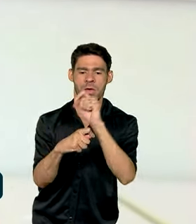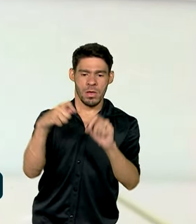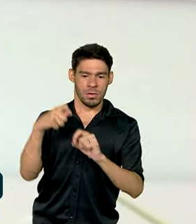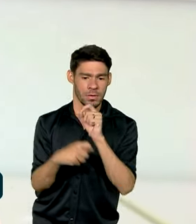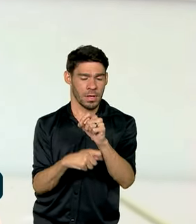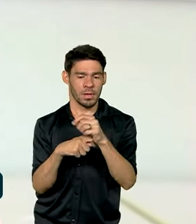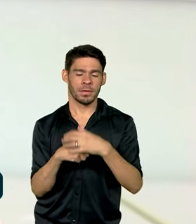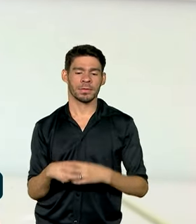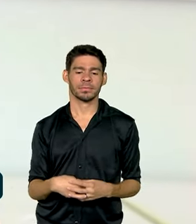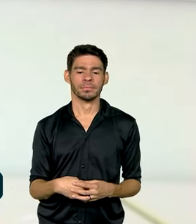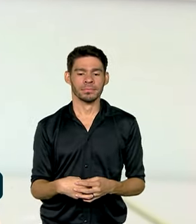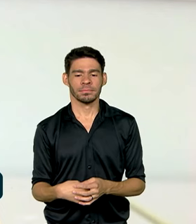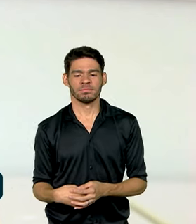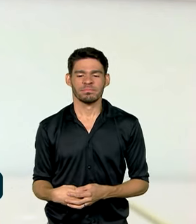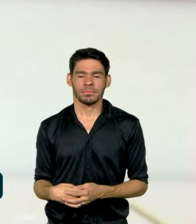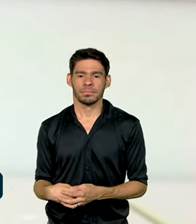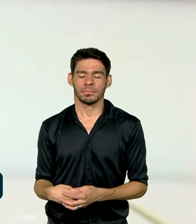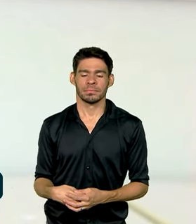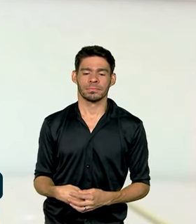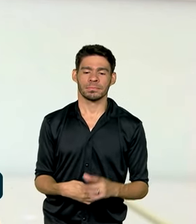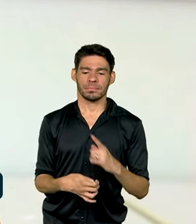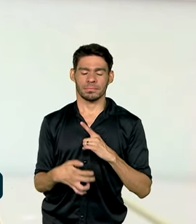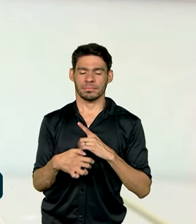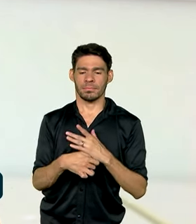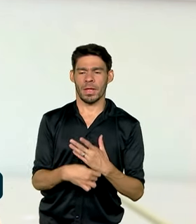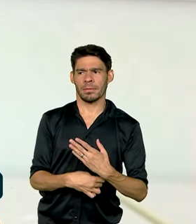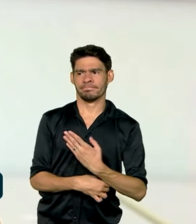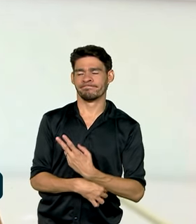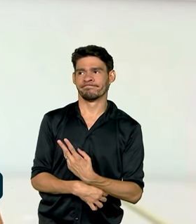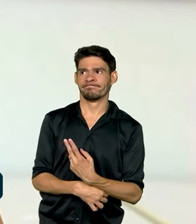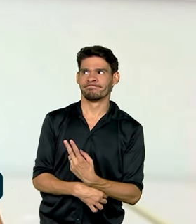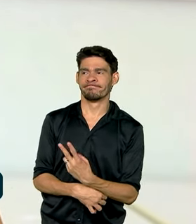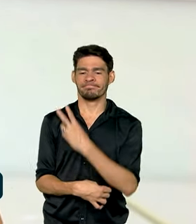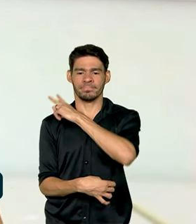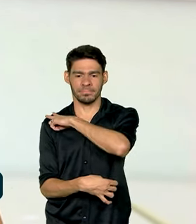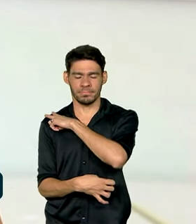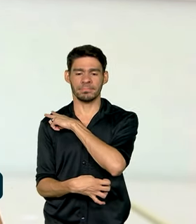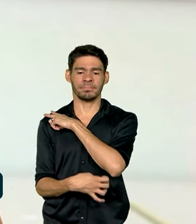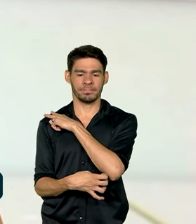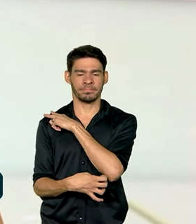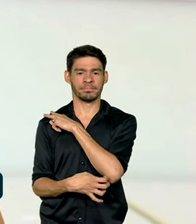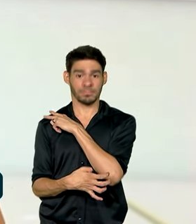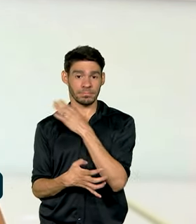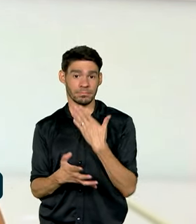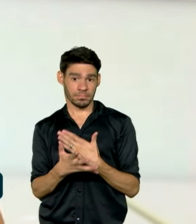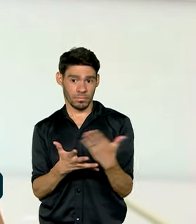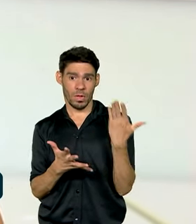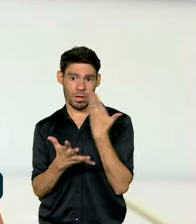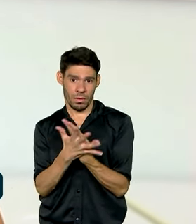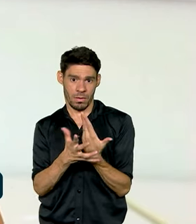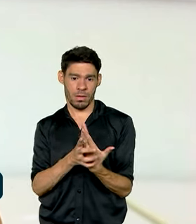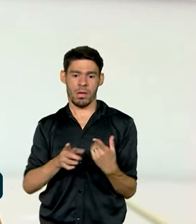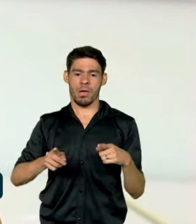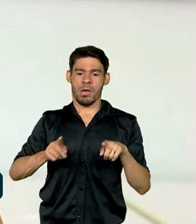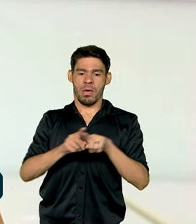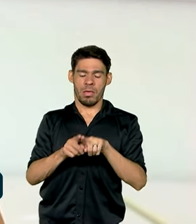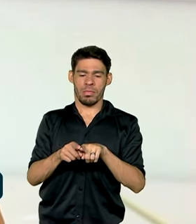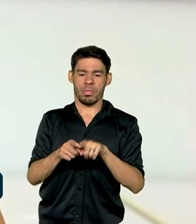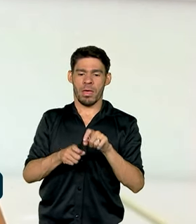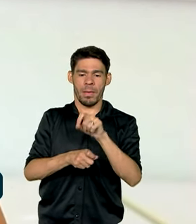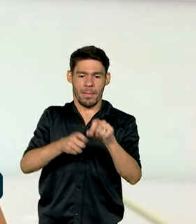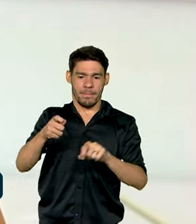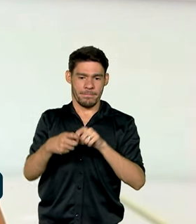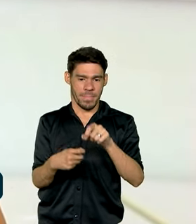entrada ali no ensino médio, mas também é um momento em que